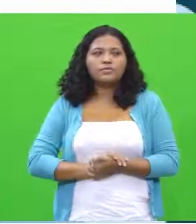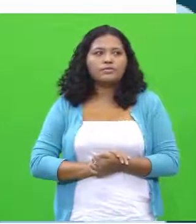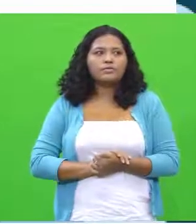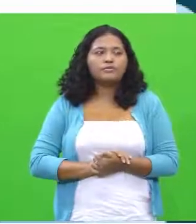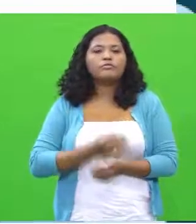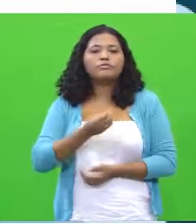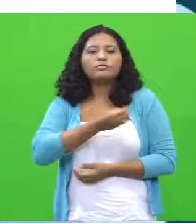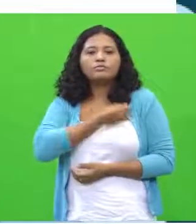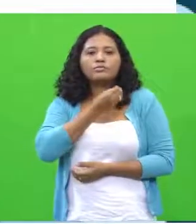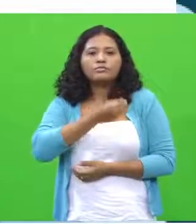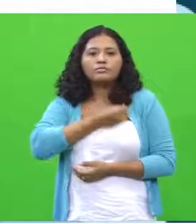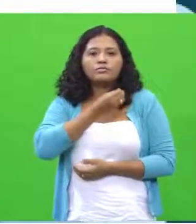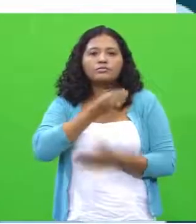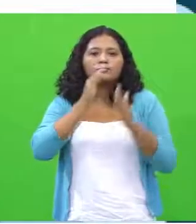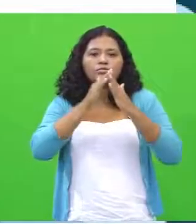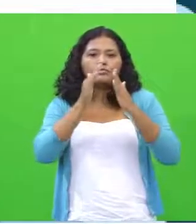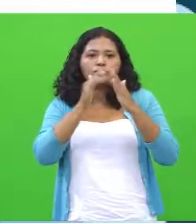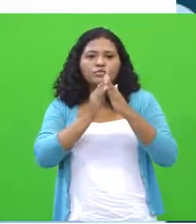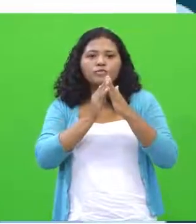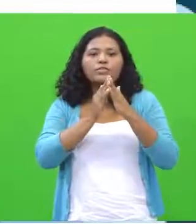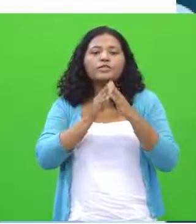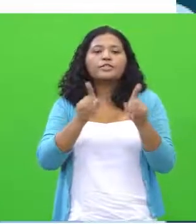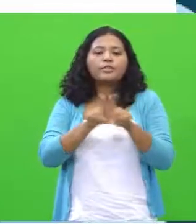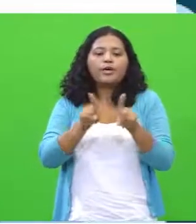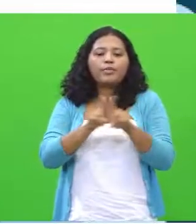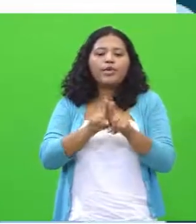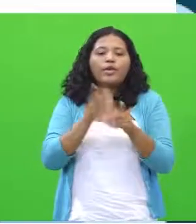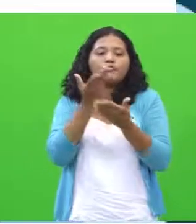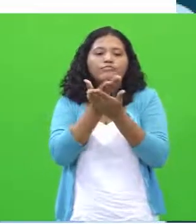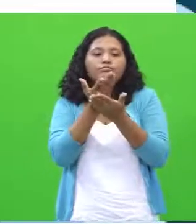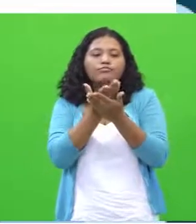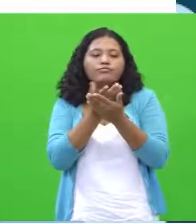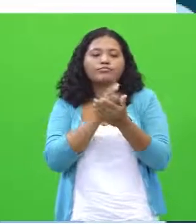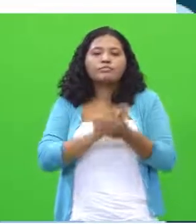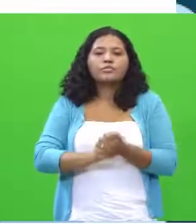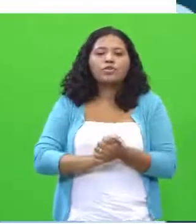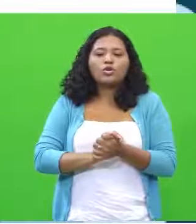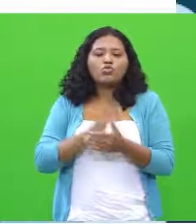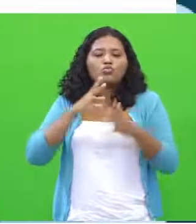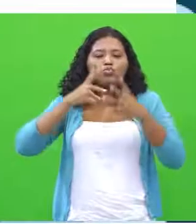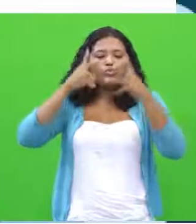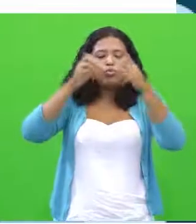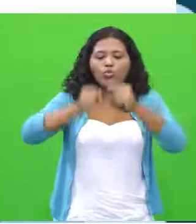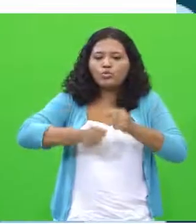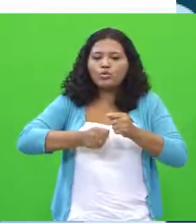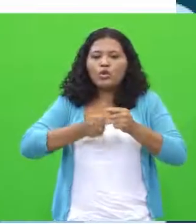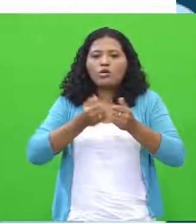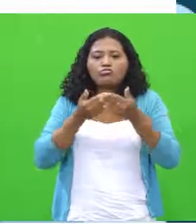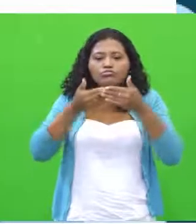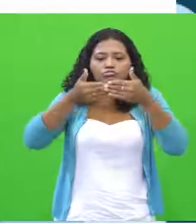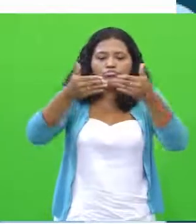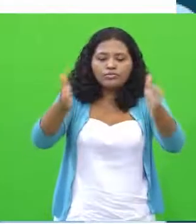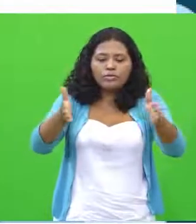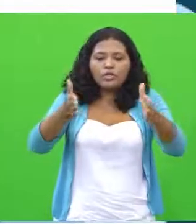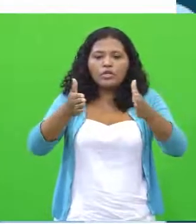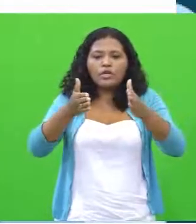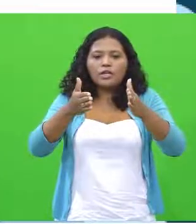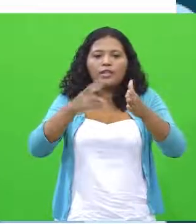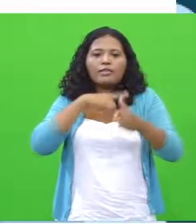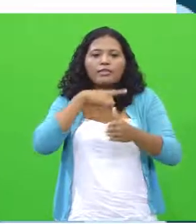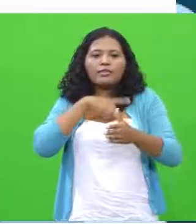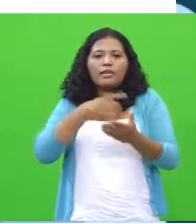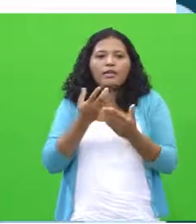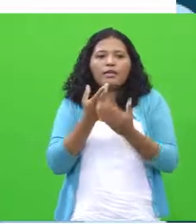moradia e educação. No mundo todo, pessoas começam a abrir seus sinais privados de Wi-Fi,